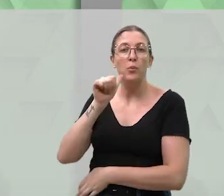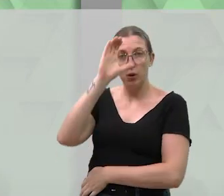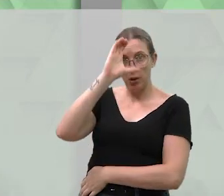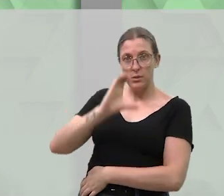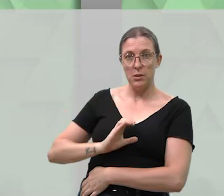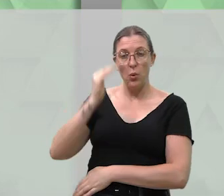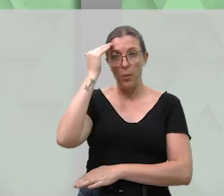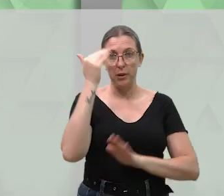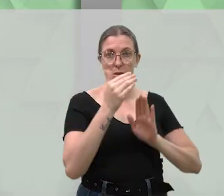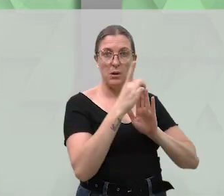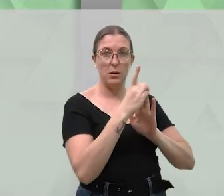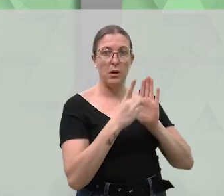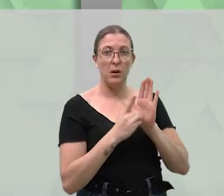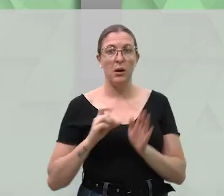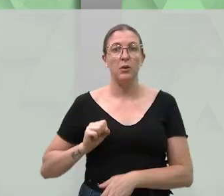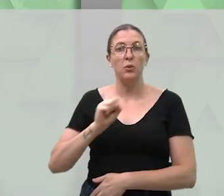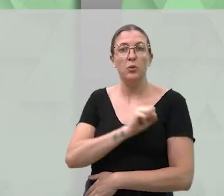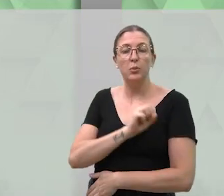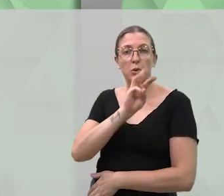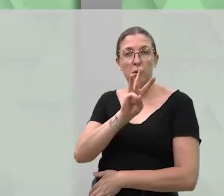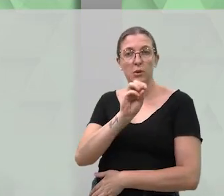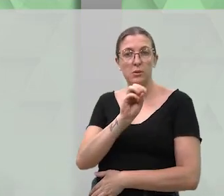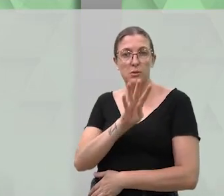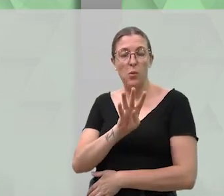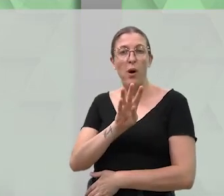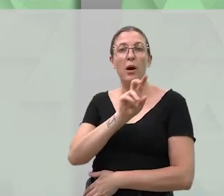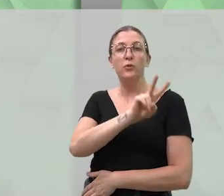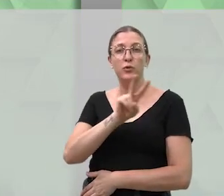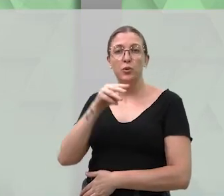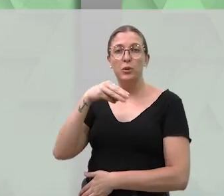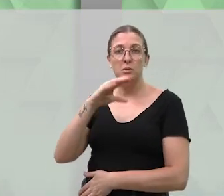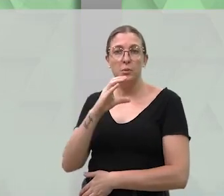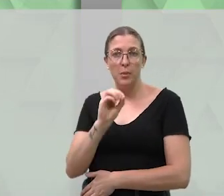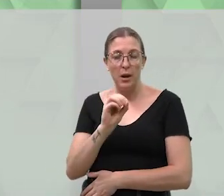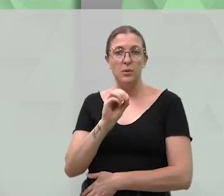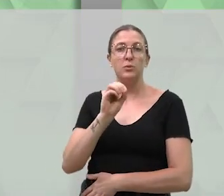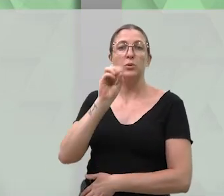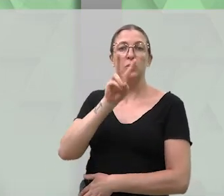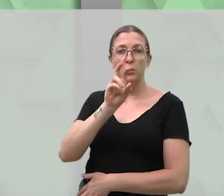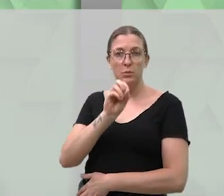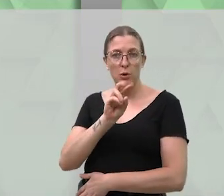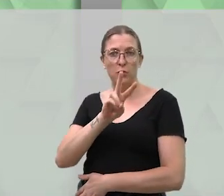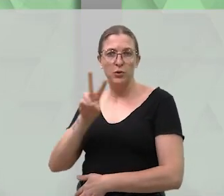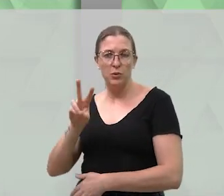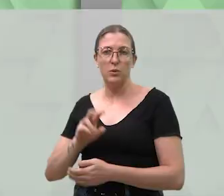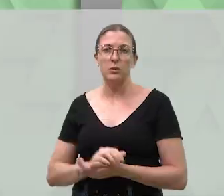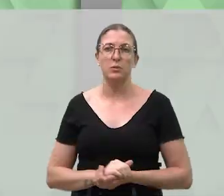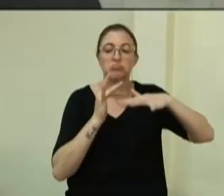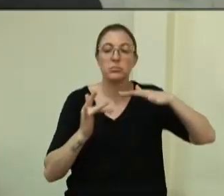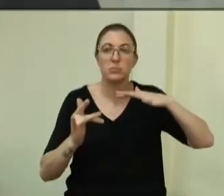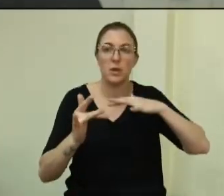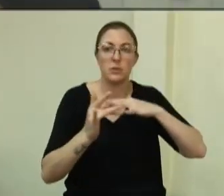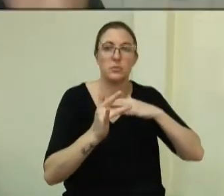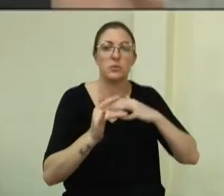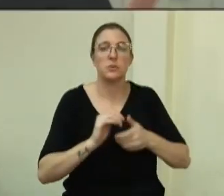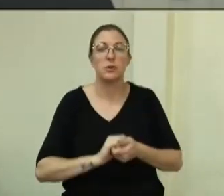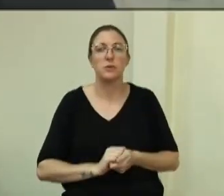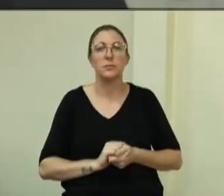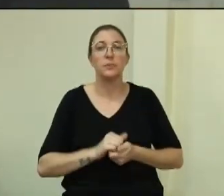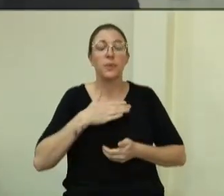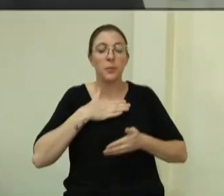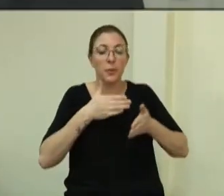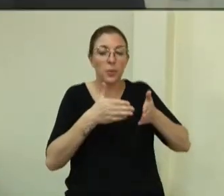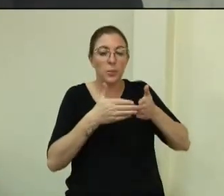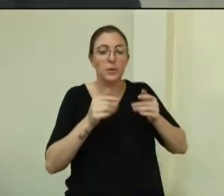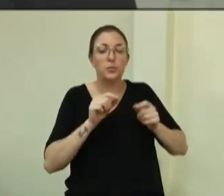mulher cidadã, conforme o Decreto Legislativo nº 304, de 22 de março de 2022. O meu requerimento, na